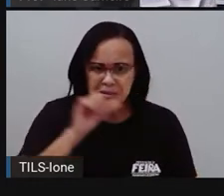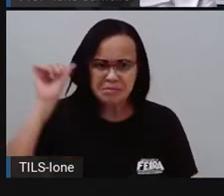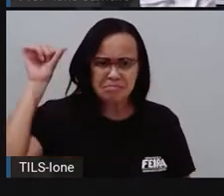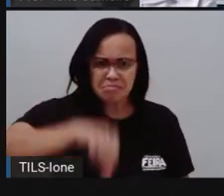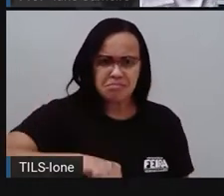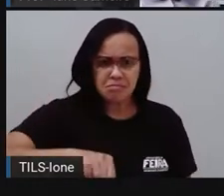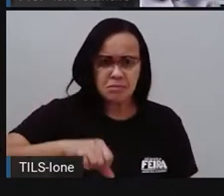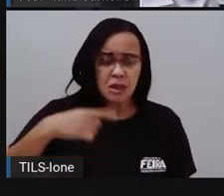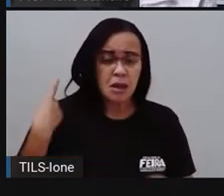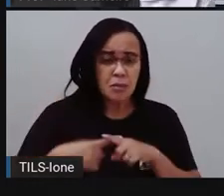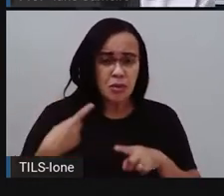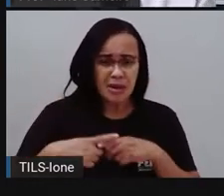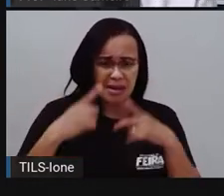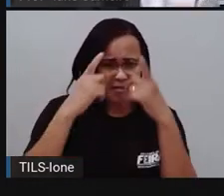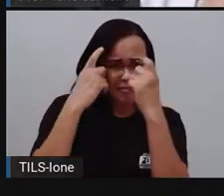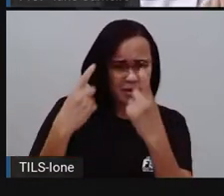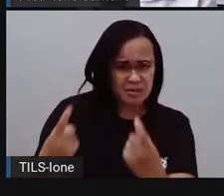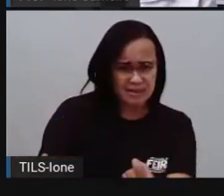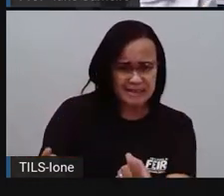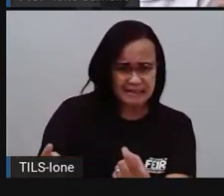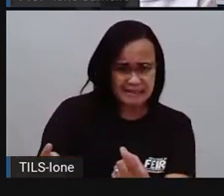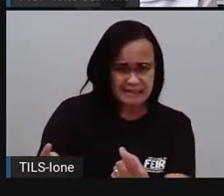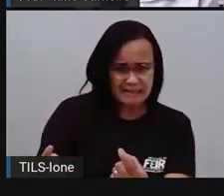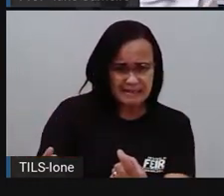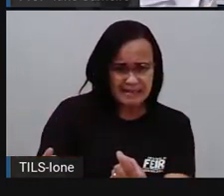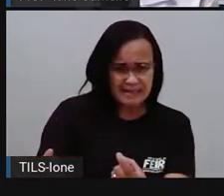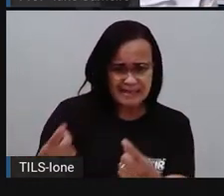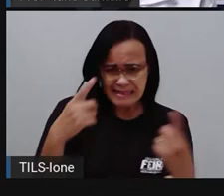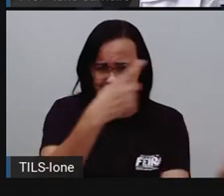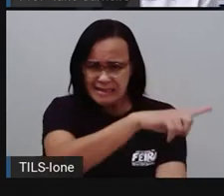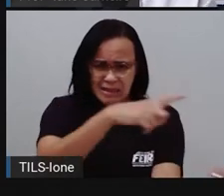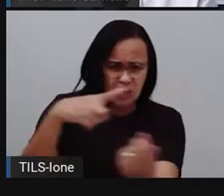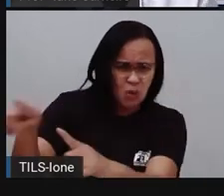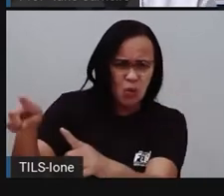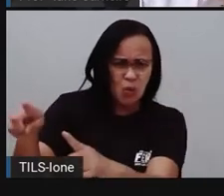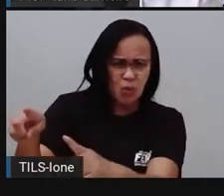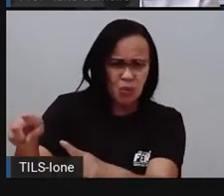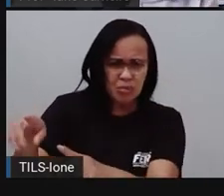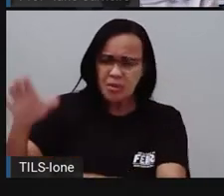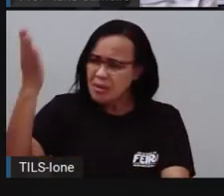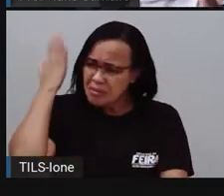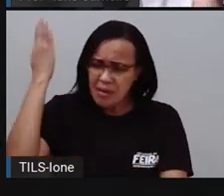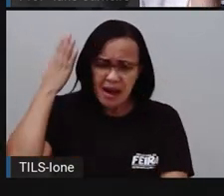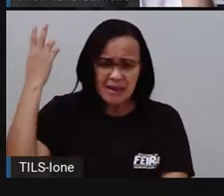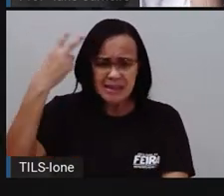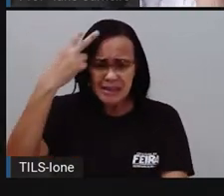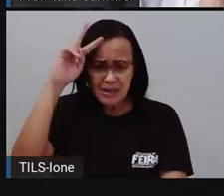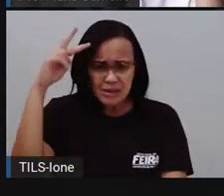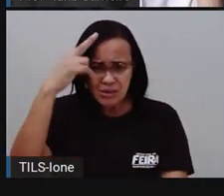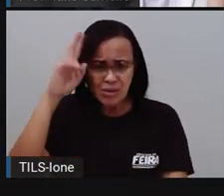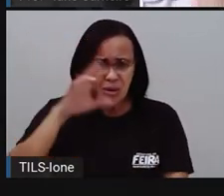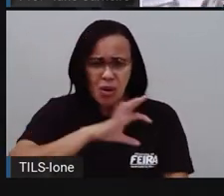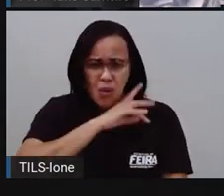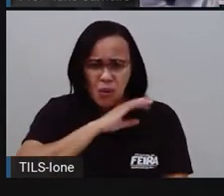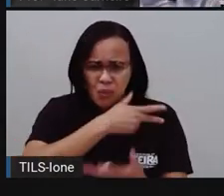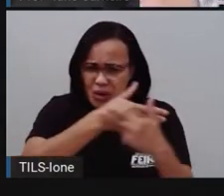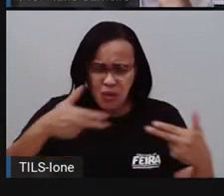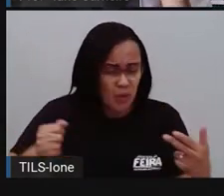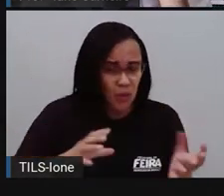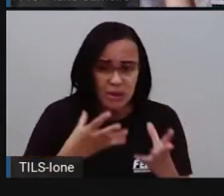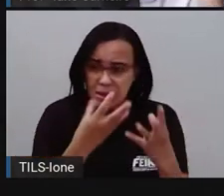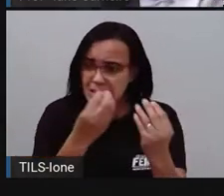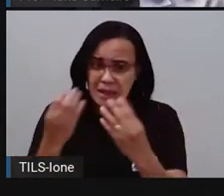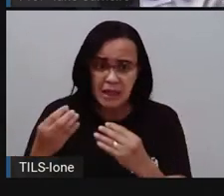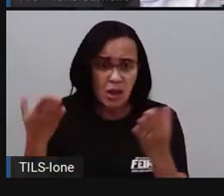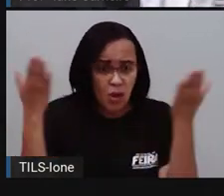Agressão contra os outros, né? Já provocou tanta coisa ruim na história, né? Então, quando a gente entende que não existe essa diferença, todos